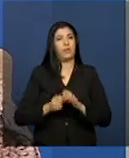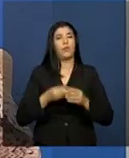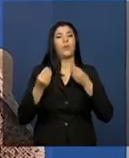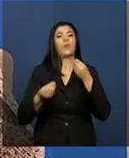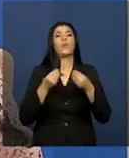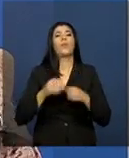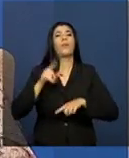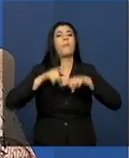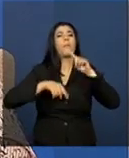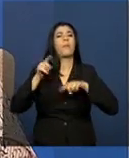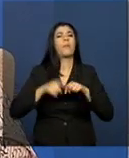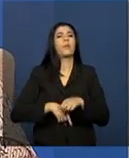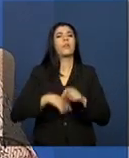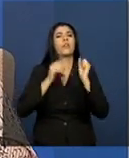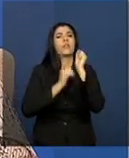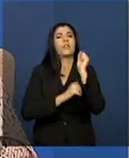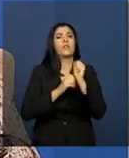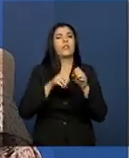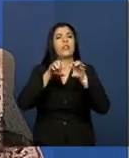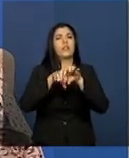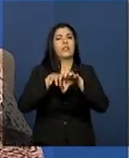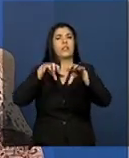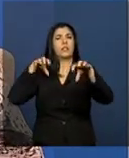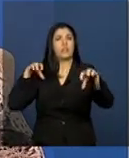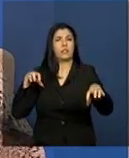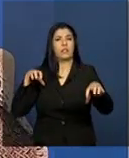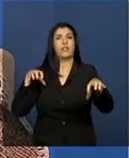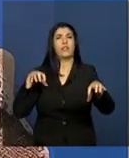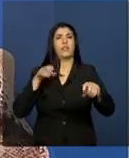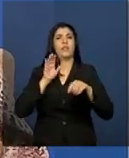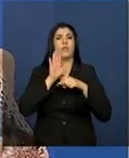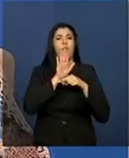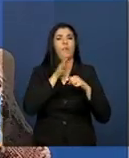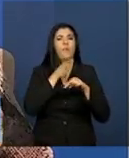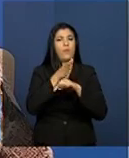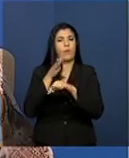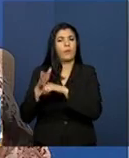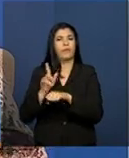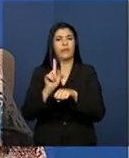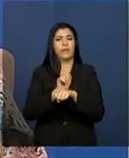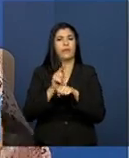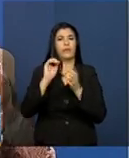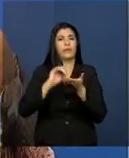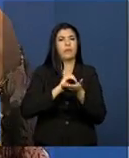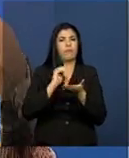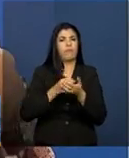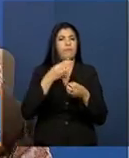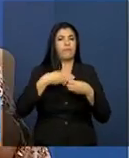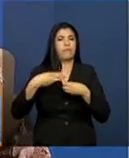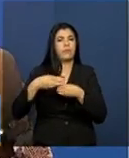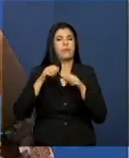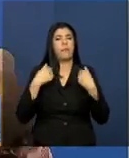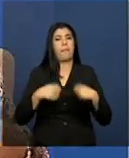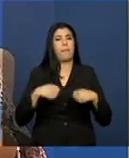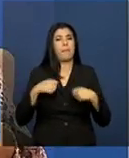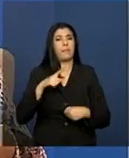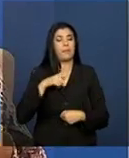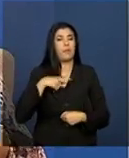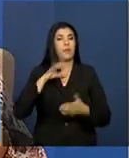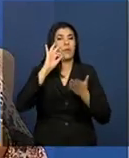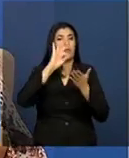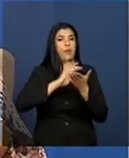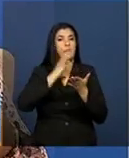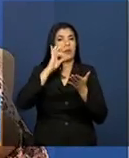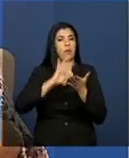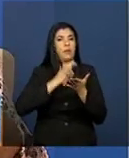senhas, com a descentralização do acesso, os gestores, os secretários municipais e os adjuntos deverão cadastrar os